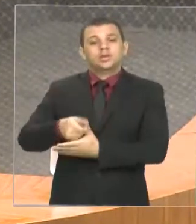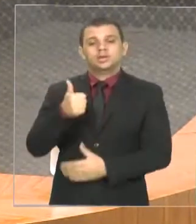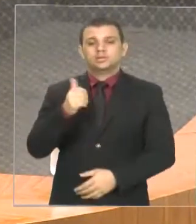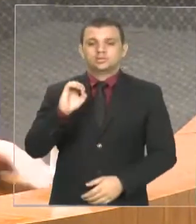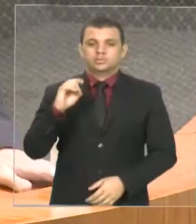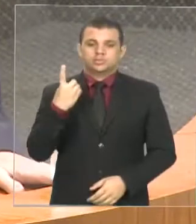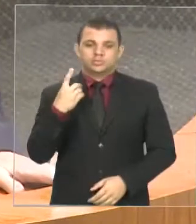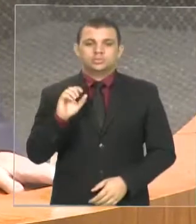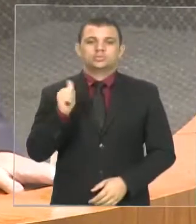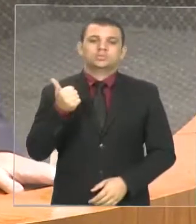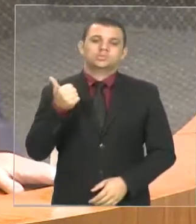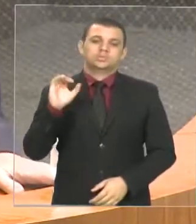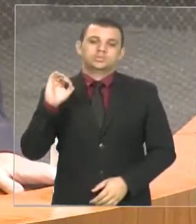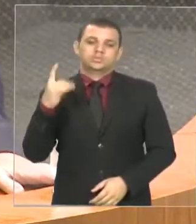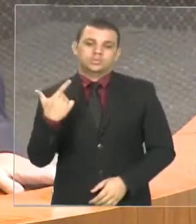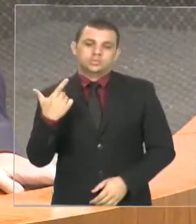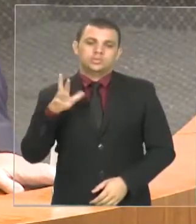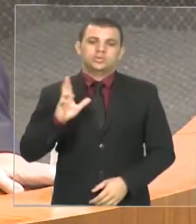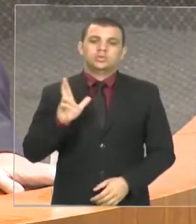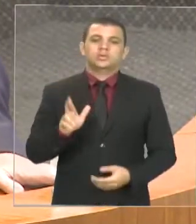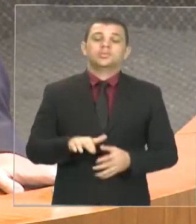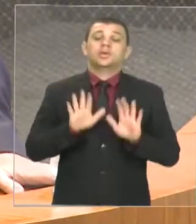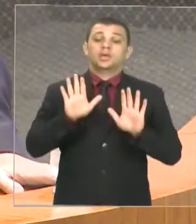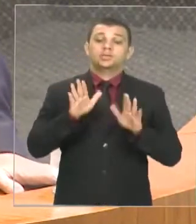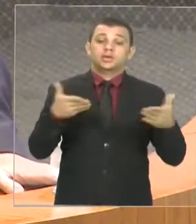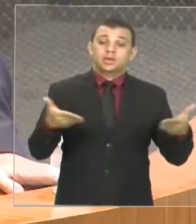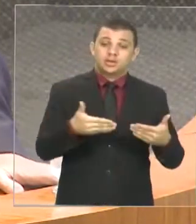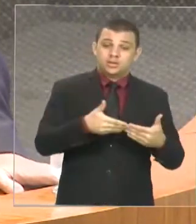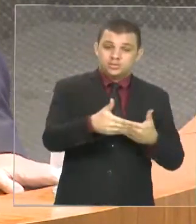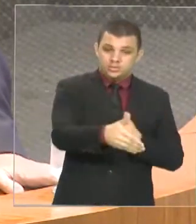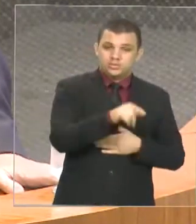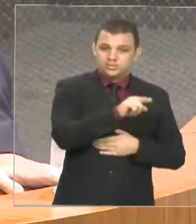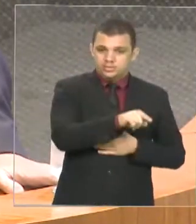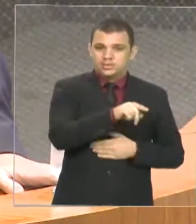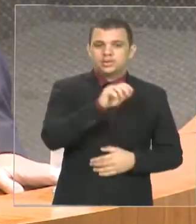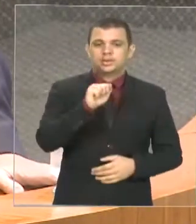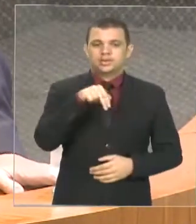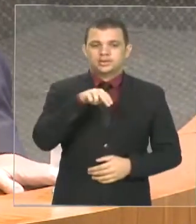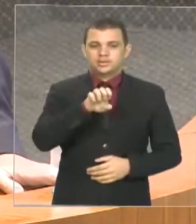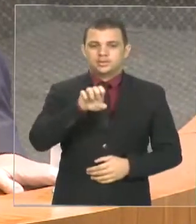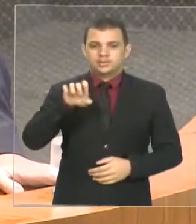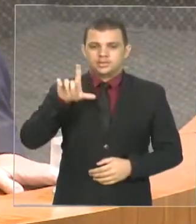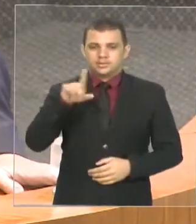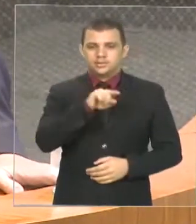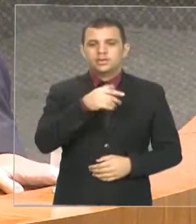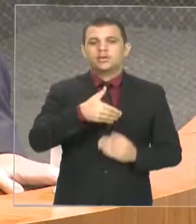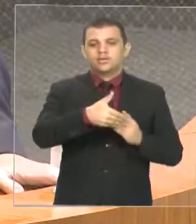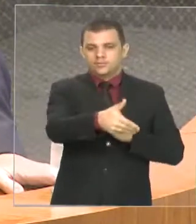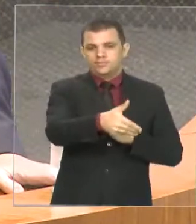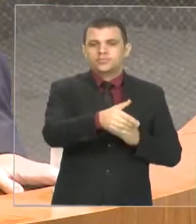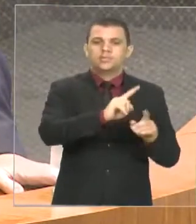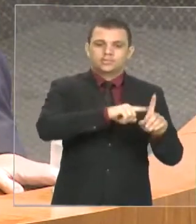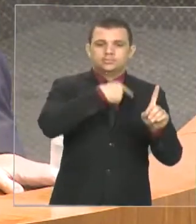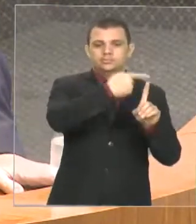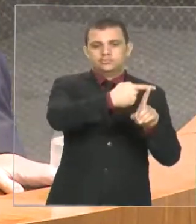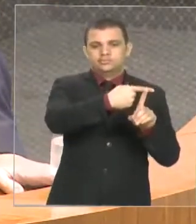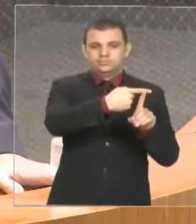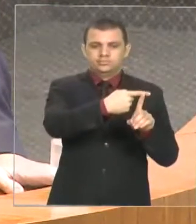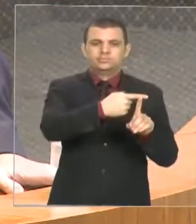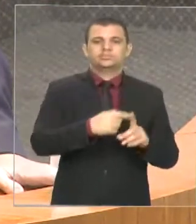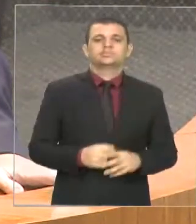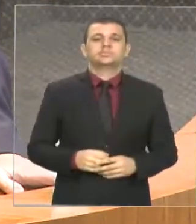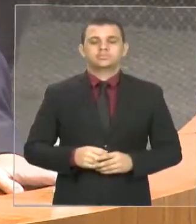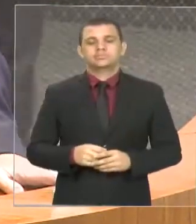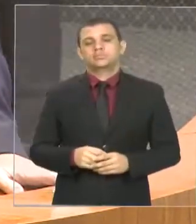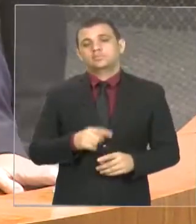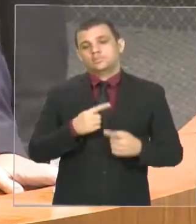agora concedido, que vai ser concedido pela ANEL, porque é uma questão legal, e me parece